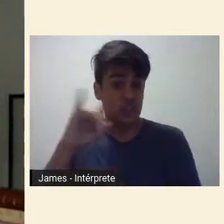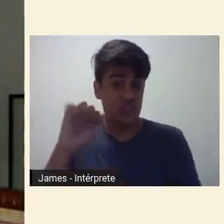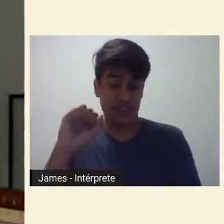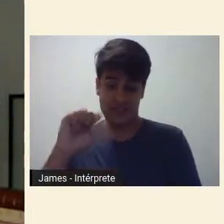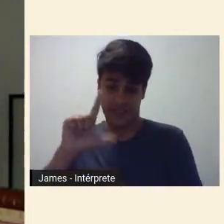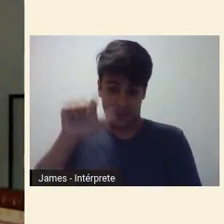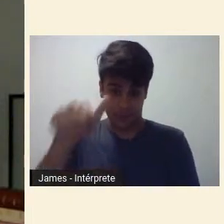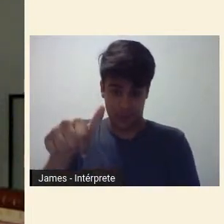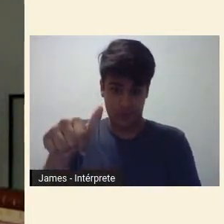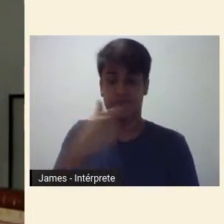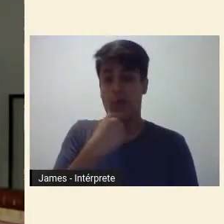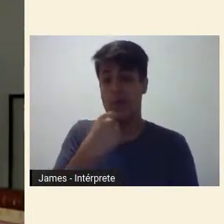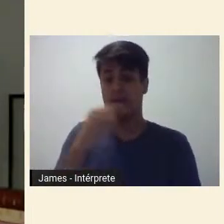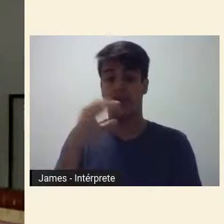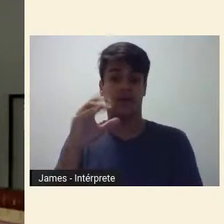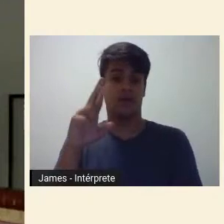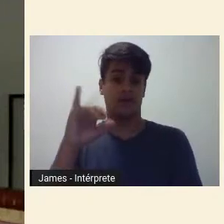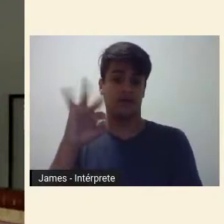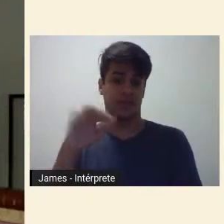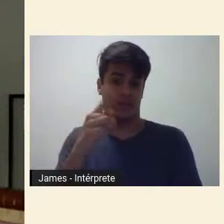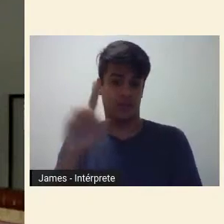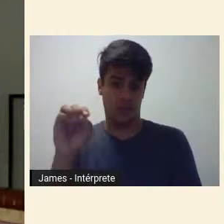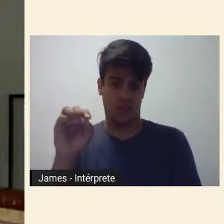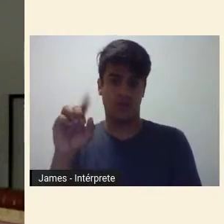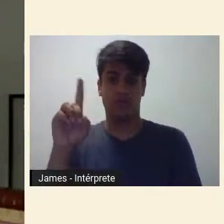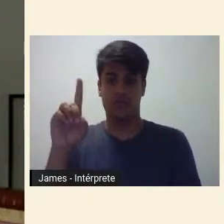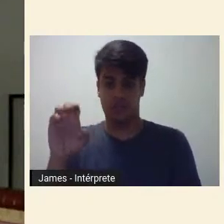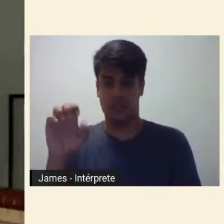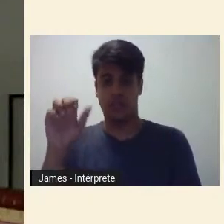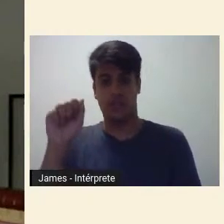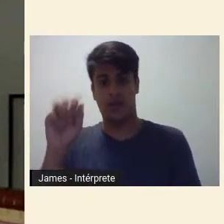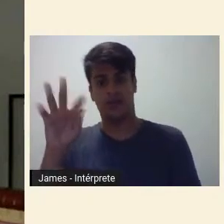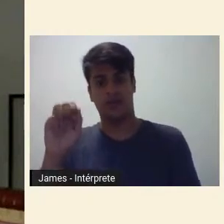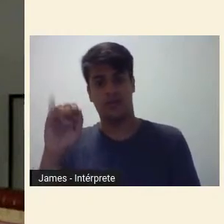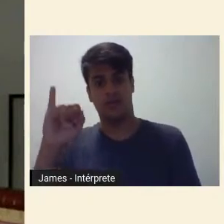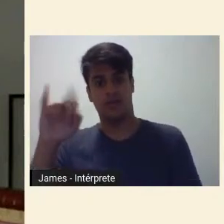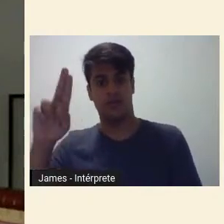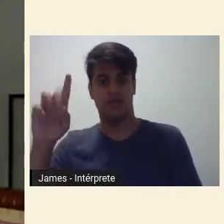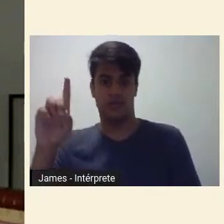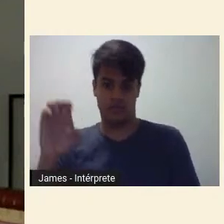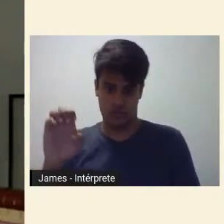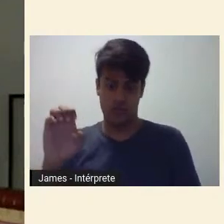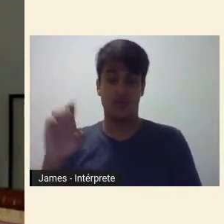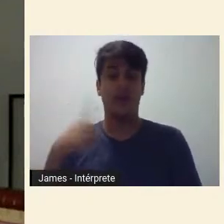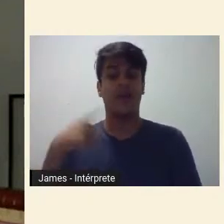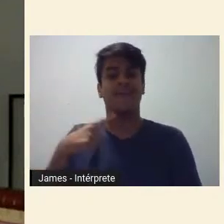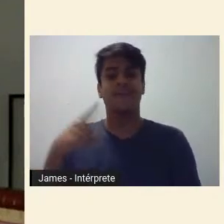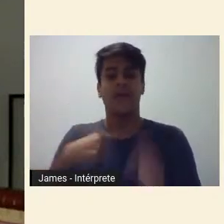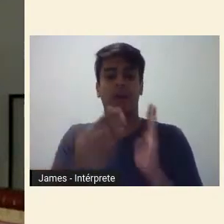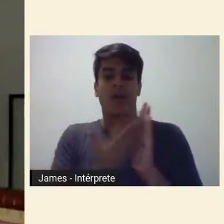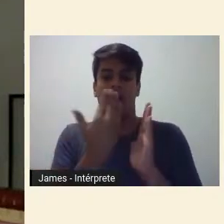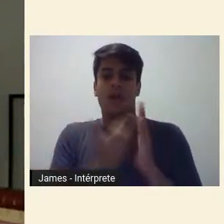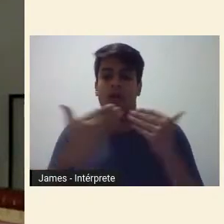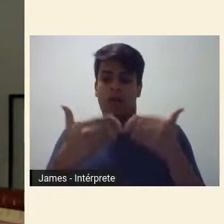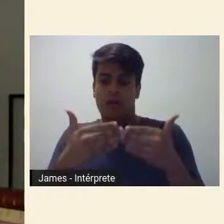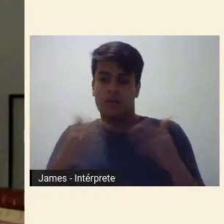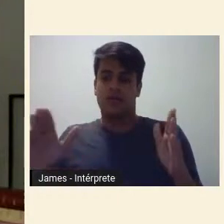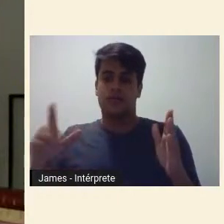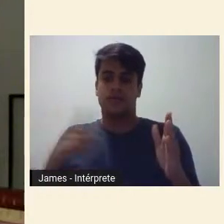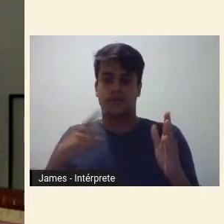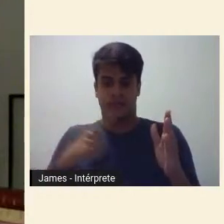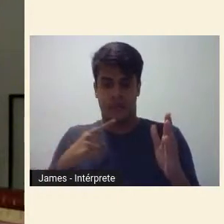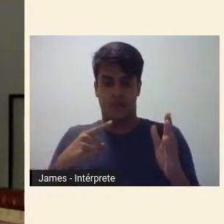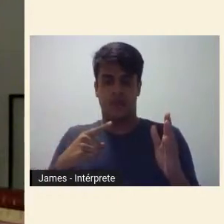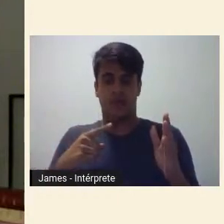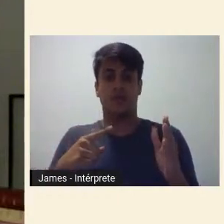Ataíde, um dos principais nomes da crítica literária de então, publicava a segunda série de seus estudos e abria as páginas do volume Contexto